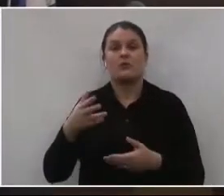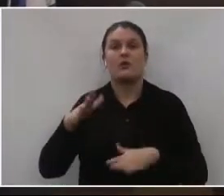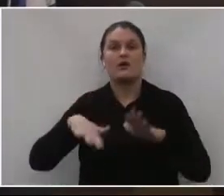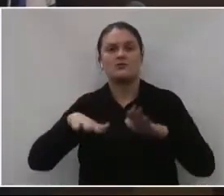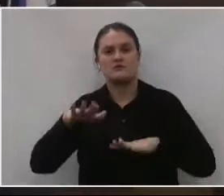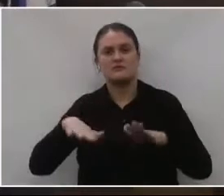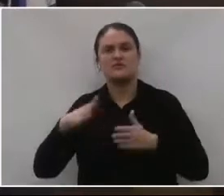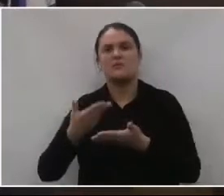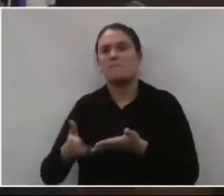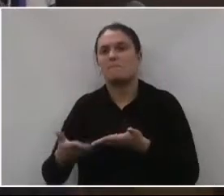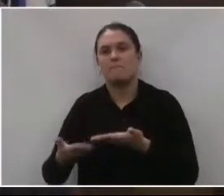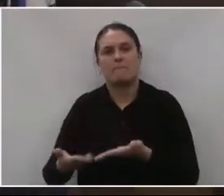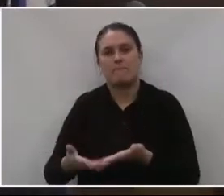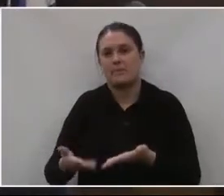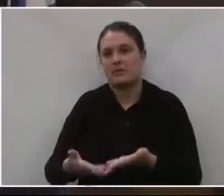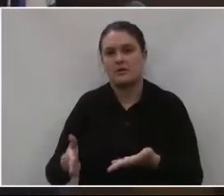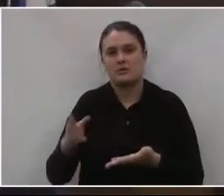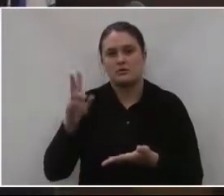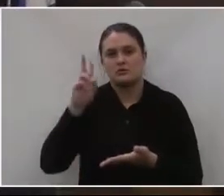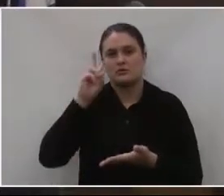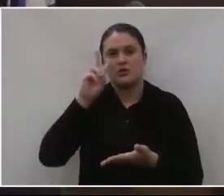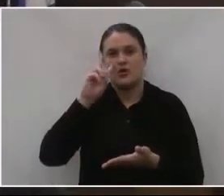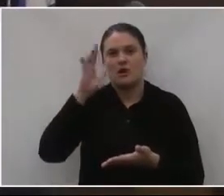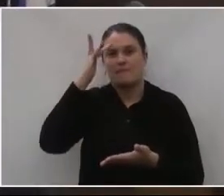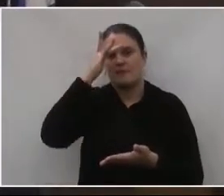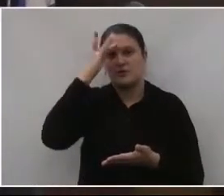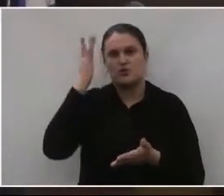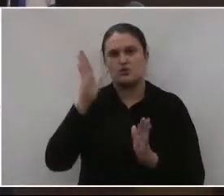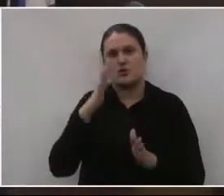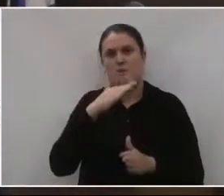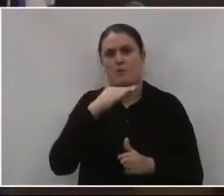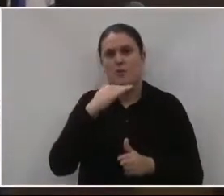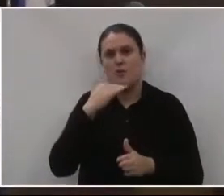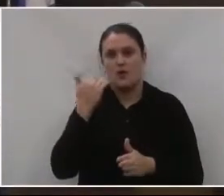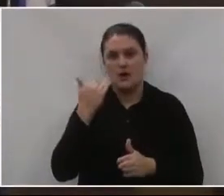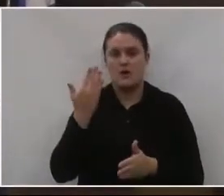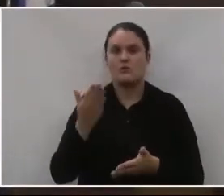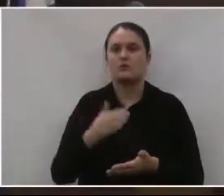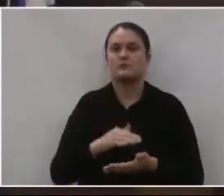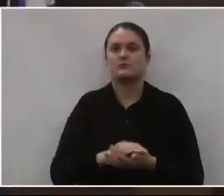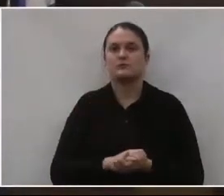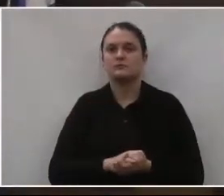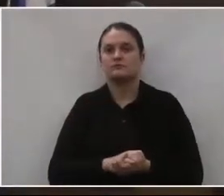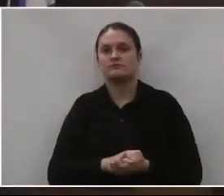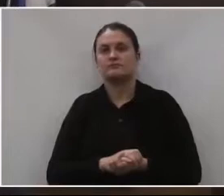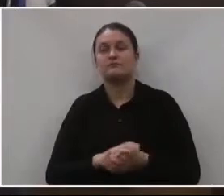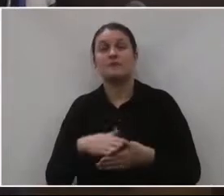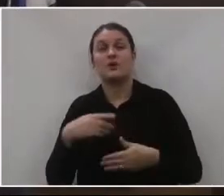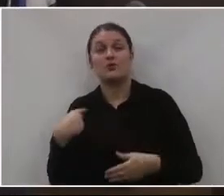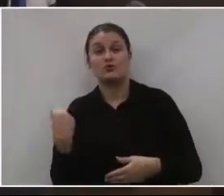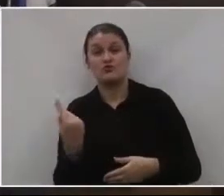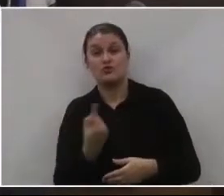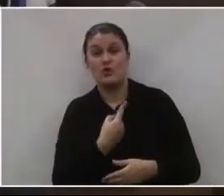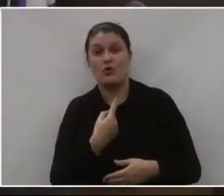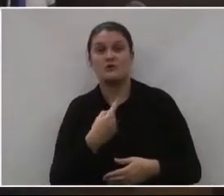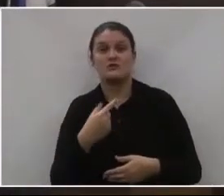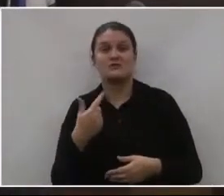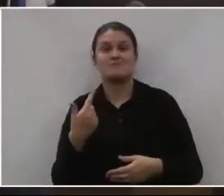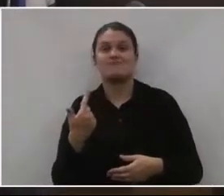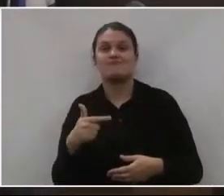muita coisa já se perdeu, né? Muitas pessoas já estão no andar superior e a gente não